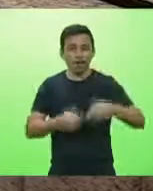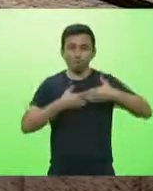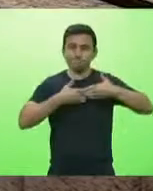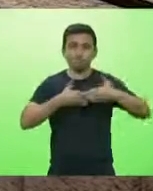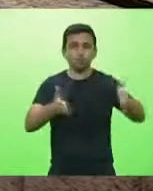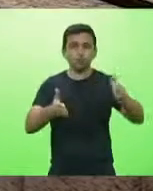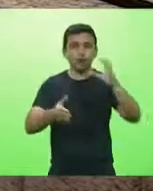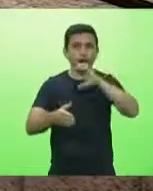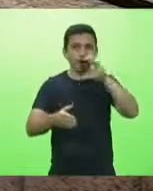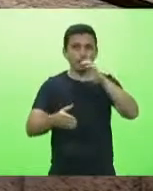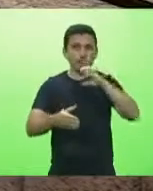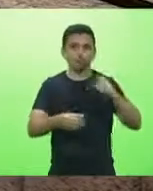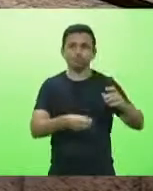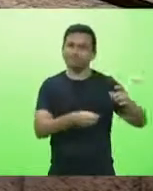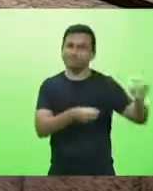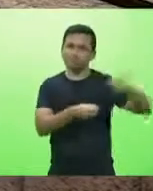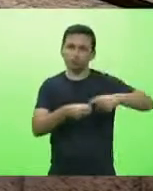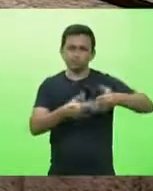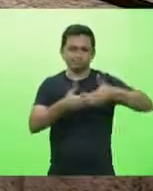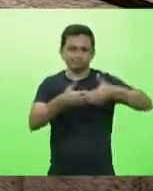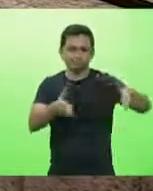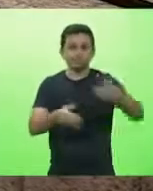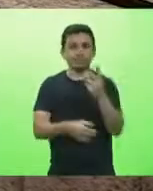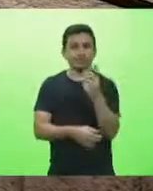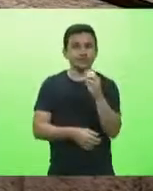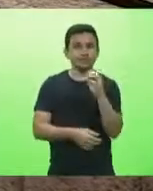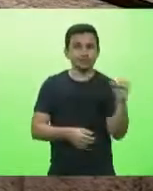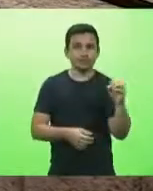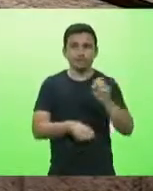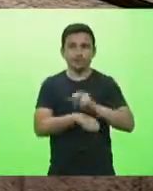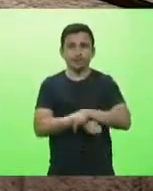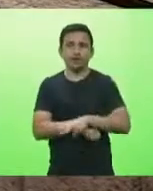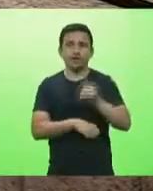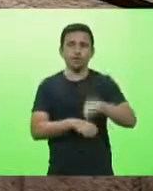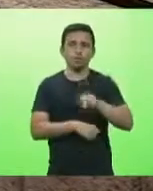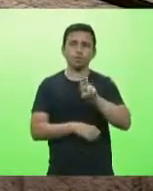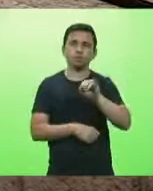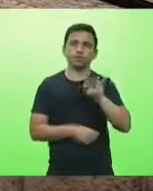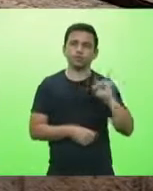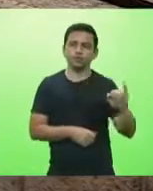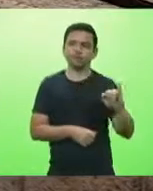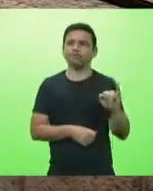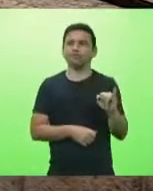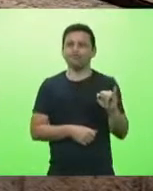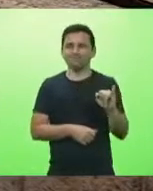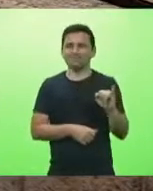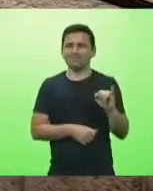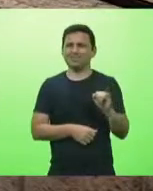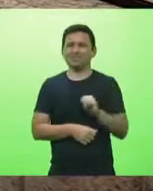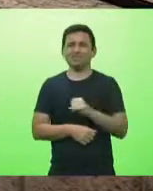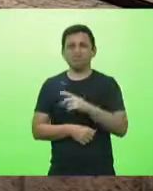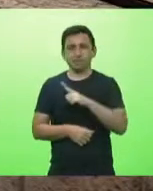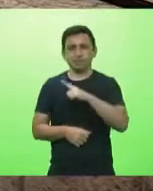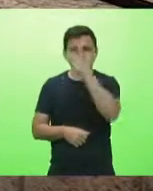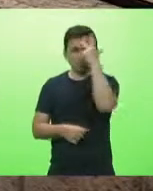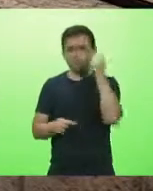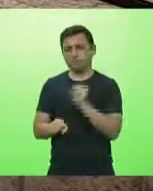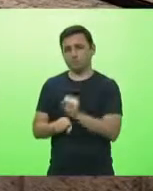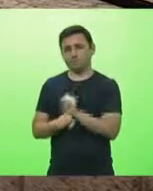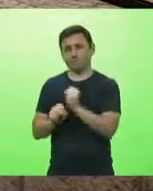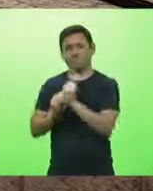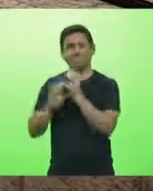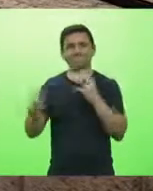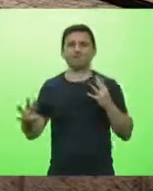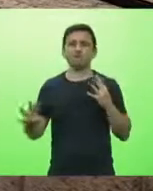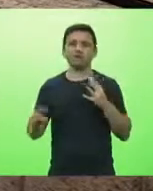vagas de UTI nós temos que abrir essas vagas tem 200 pessoas na lista de espera não podemos perder vidas e o governo